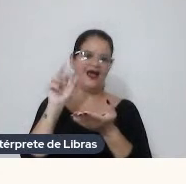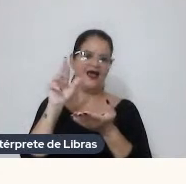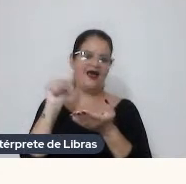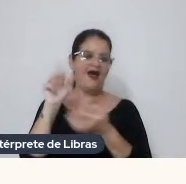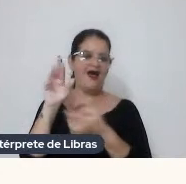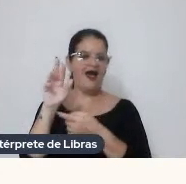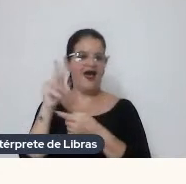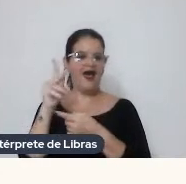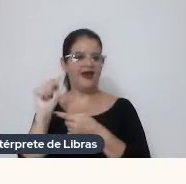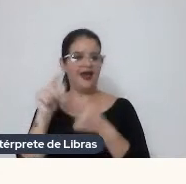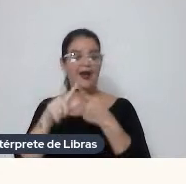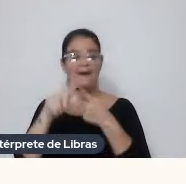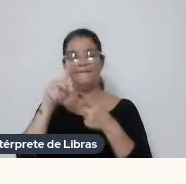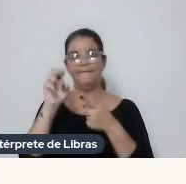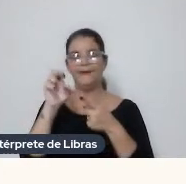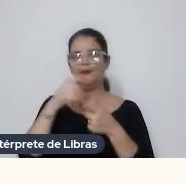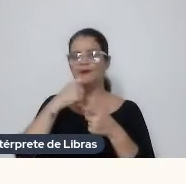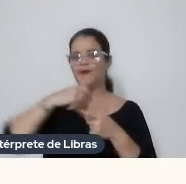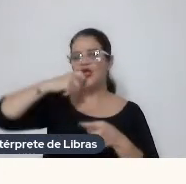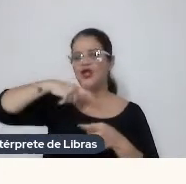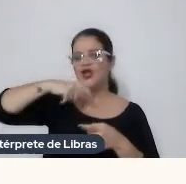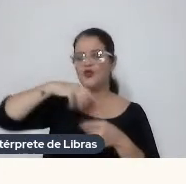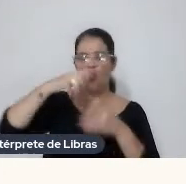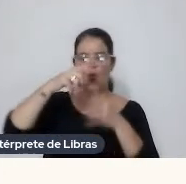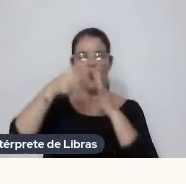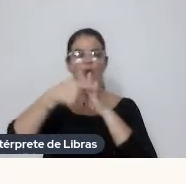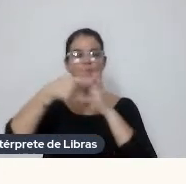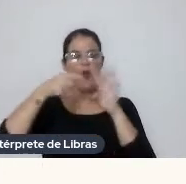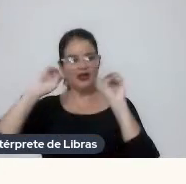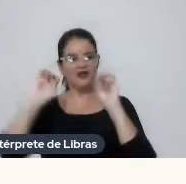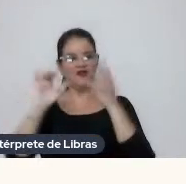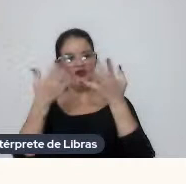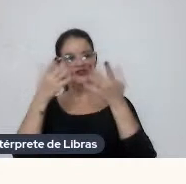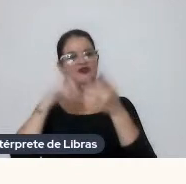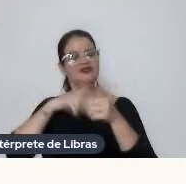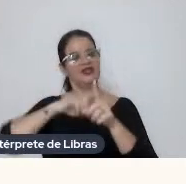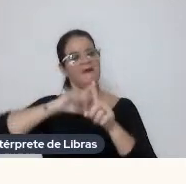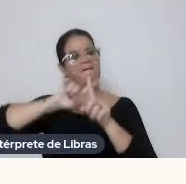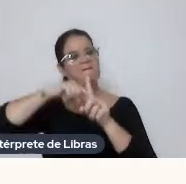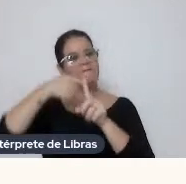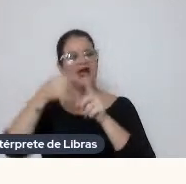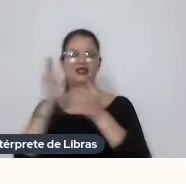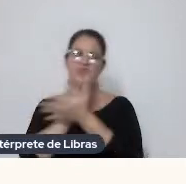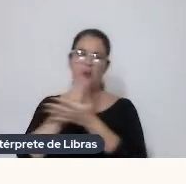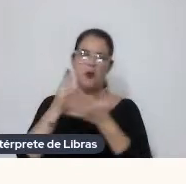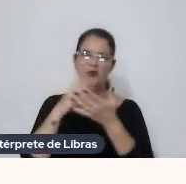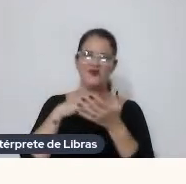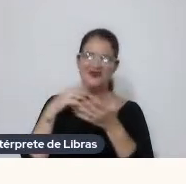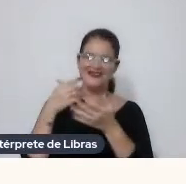Circulou por esses Quatro festivais E tem mais alguns A caminho Eu vou contar Um pouquinho